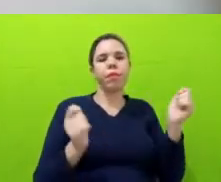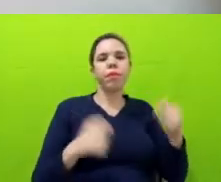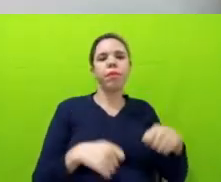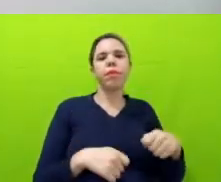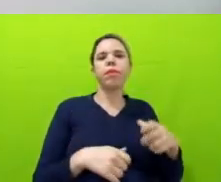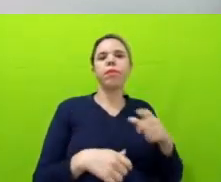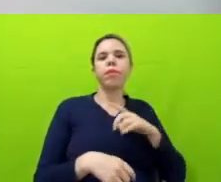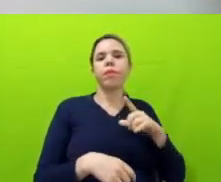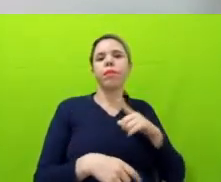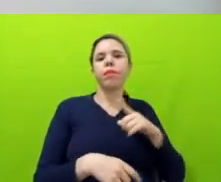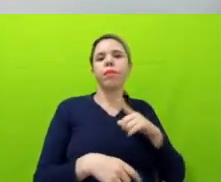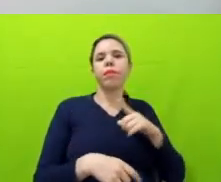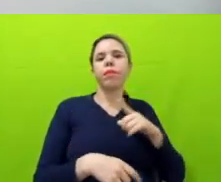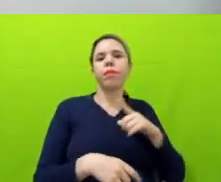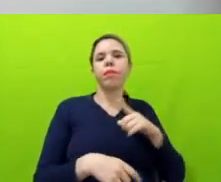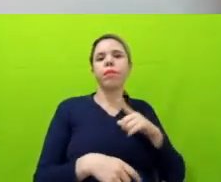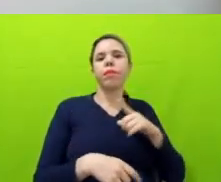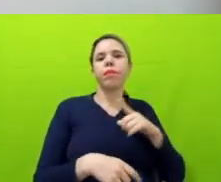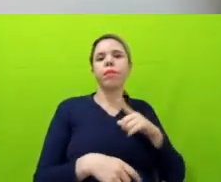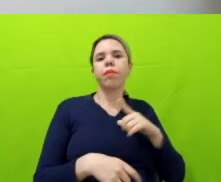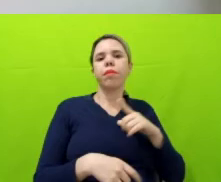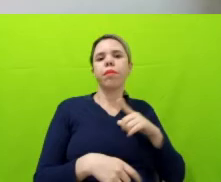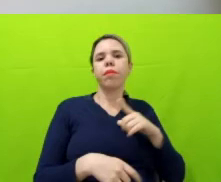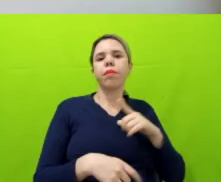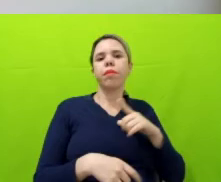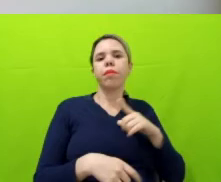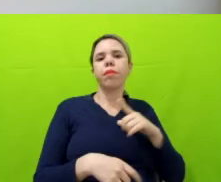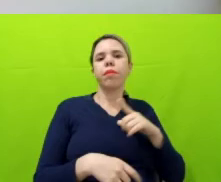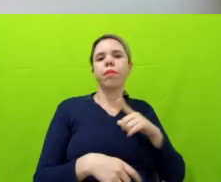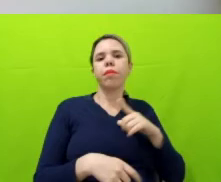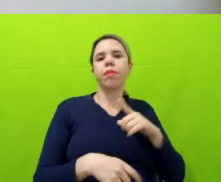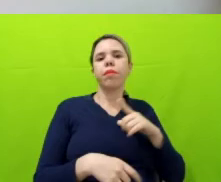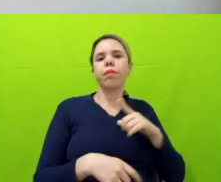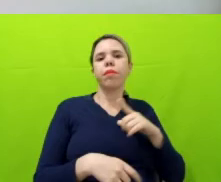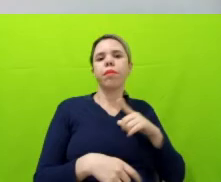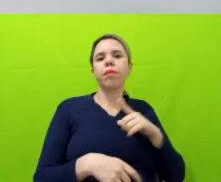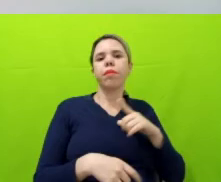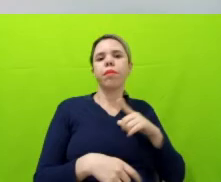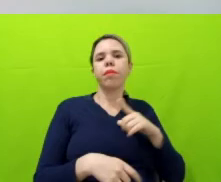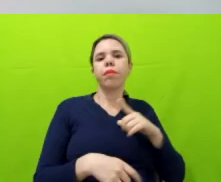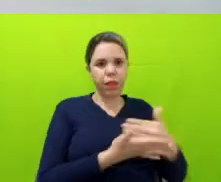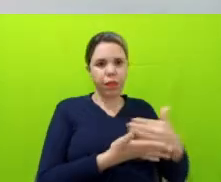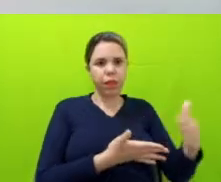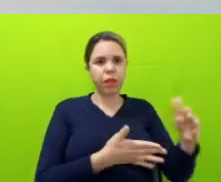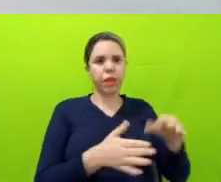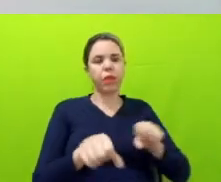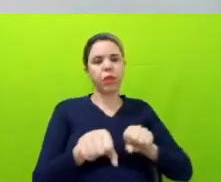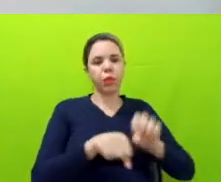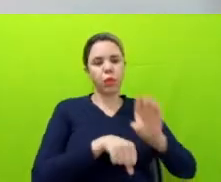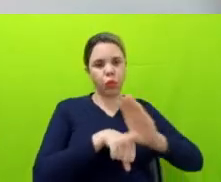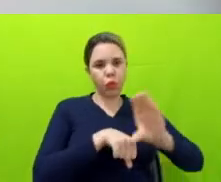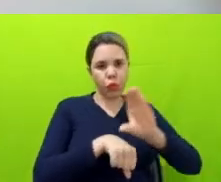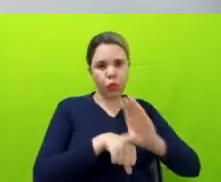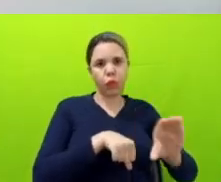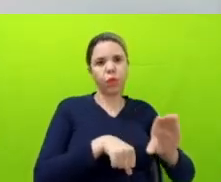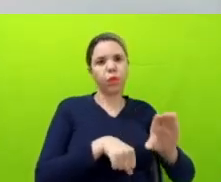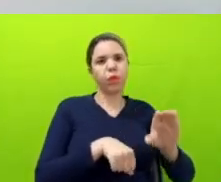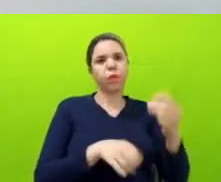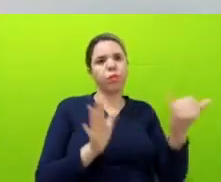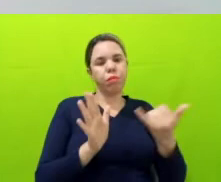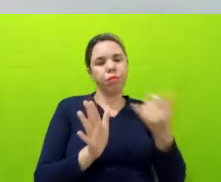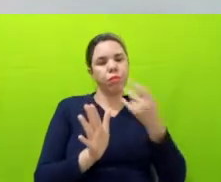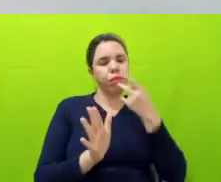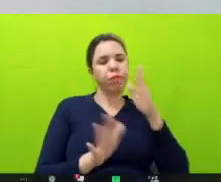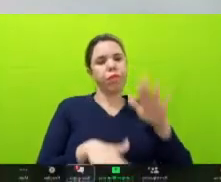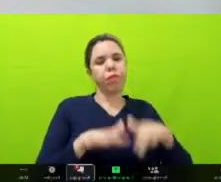informação sempre vinham negados, né, ou o serviço florestal indicava que a sociedade civil fizesse um termo de